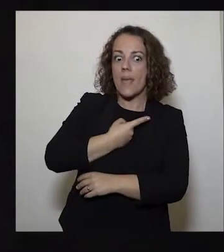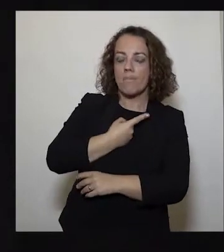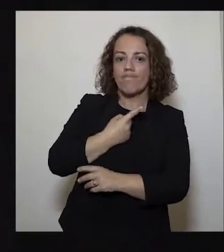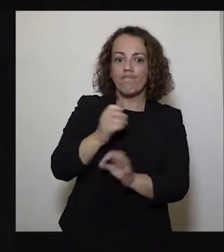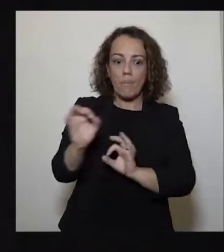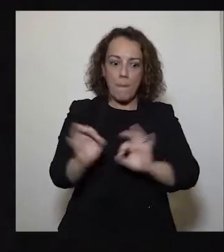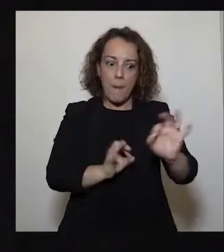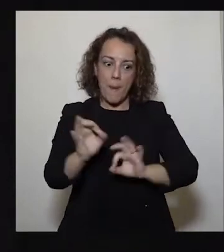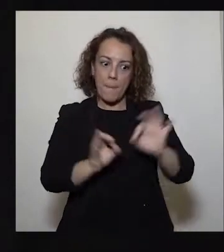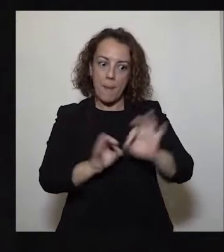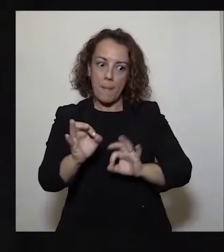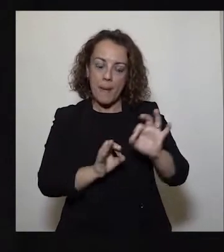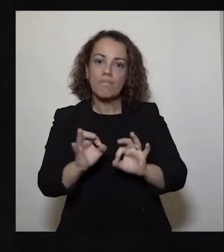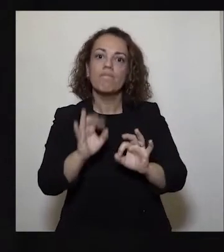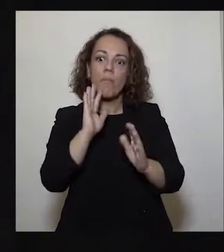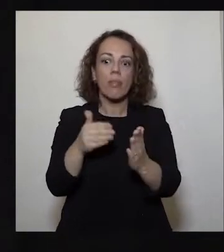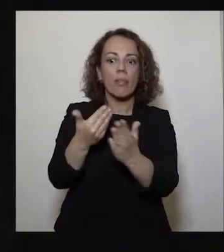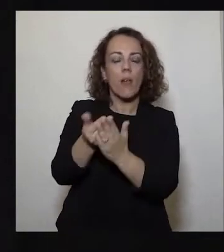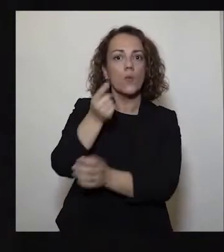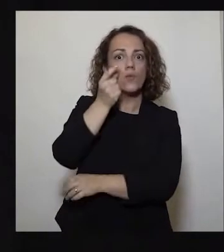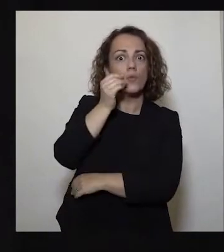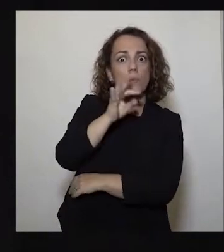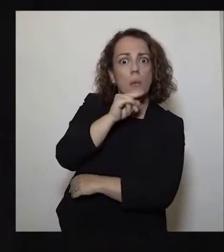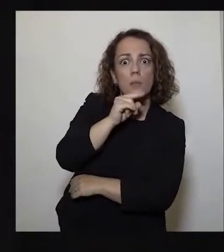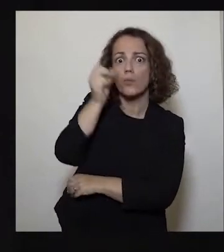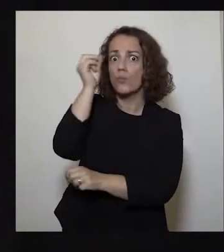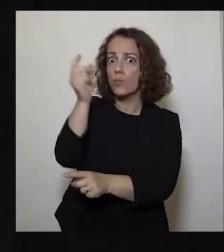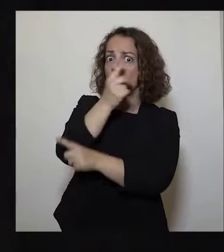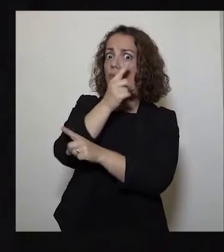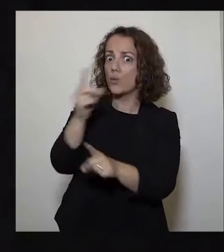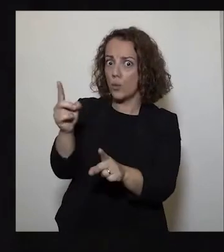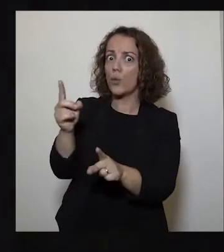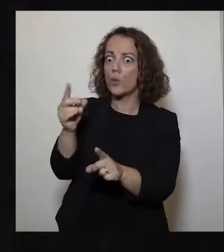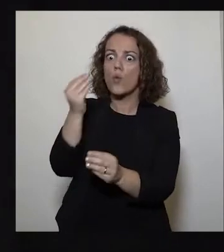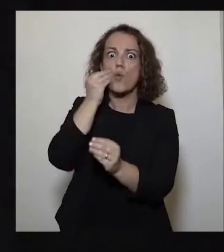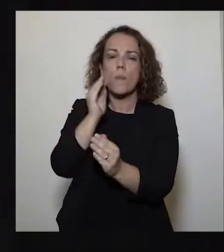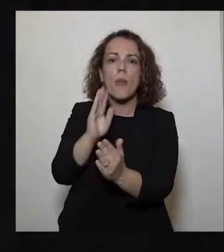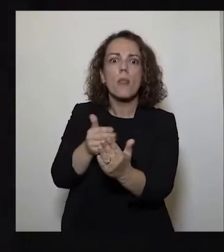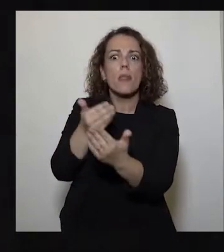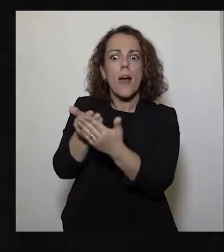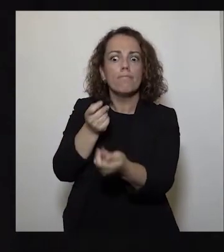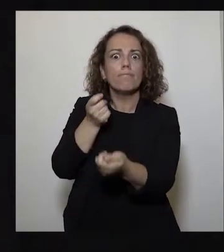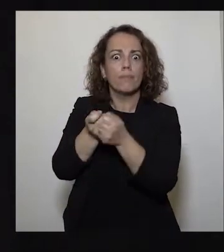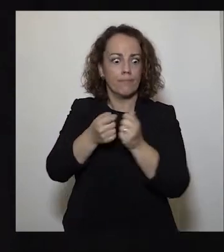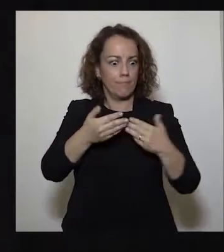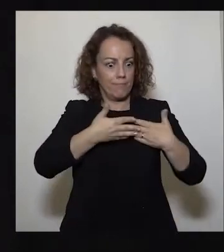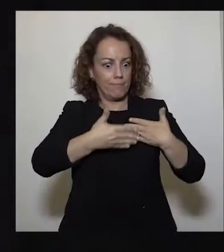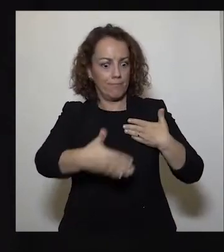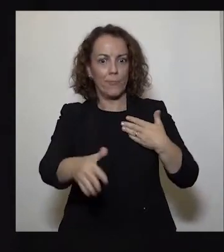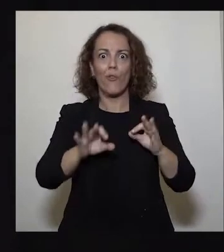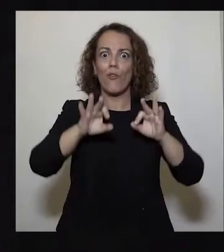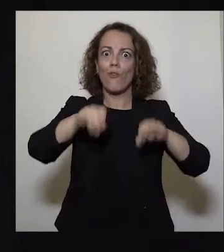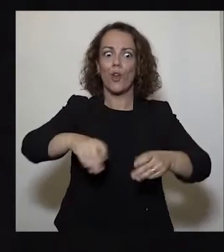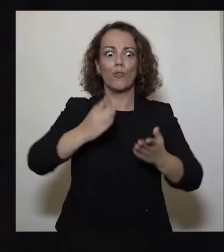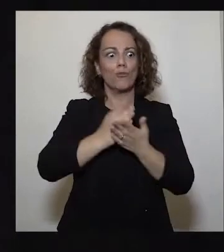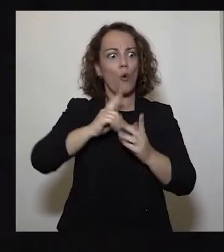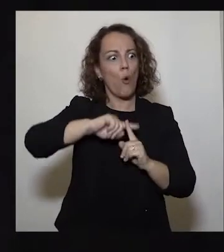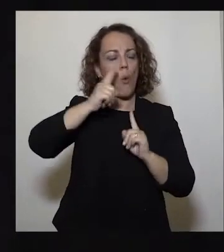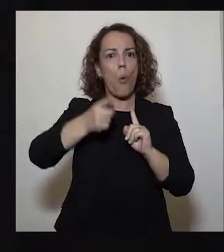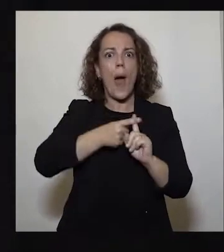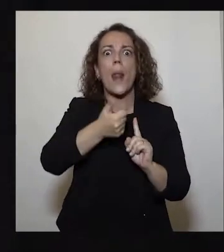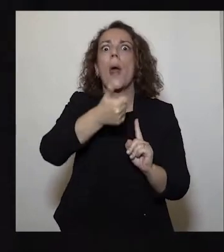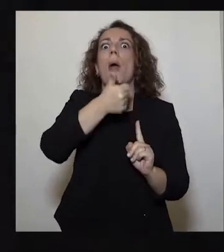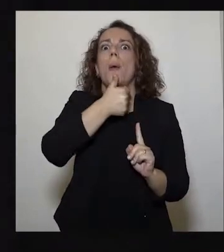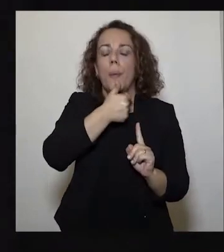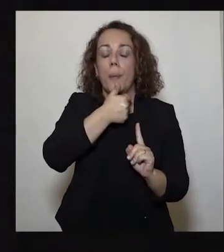quadro com a compreensão de pais e professores para este fim acidentado de ano letivo. E definímo-lo, não